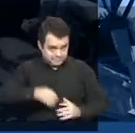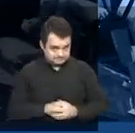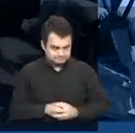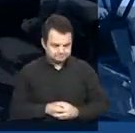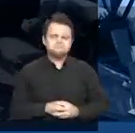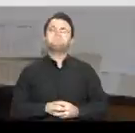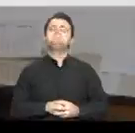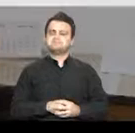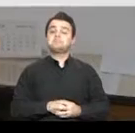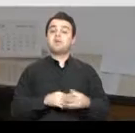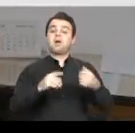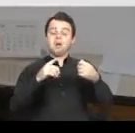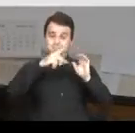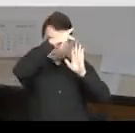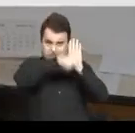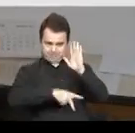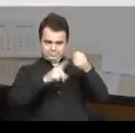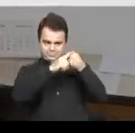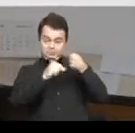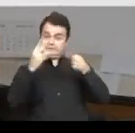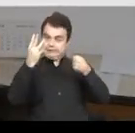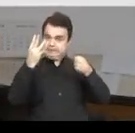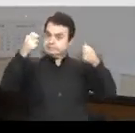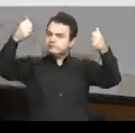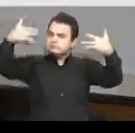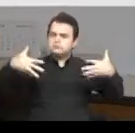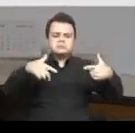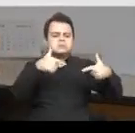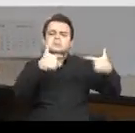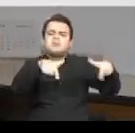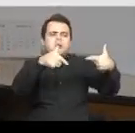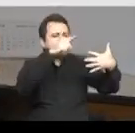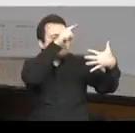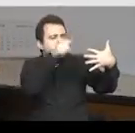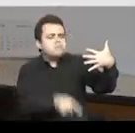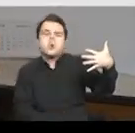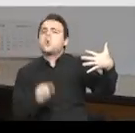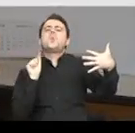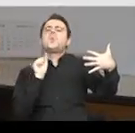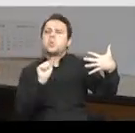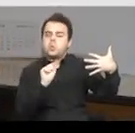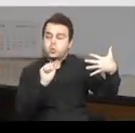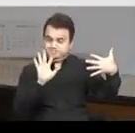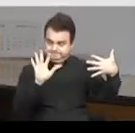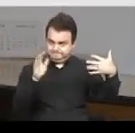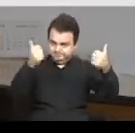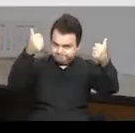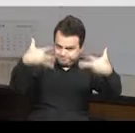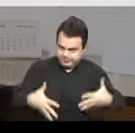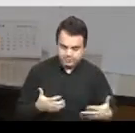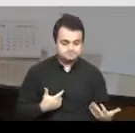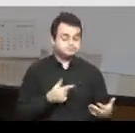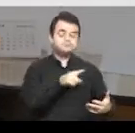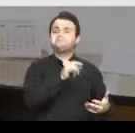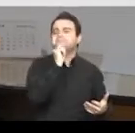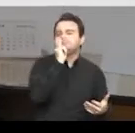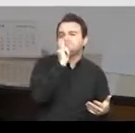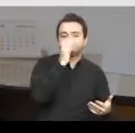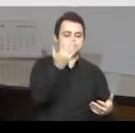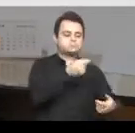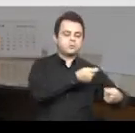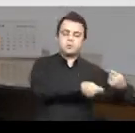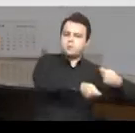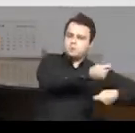indireta. O artigo 3º do projeto esclarece quais atividades poderão se beneficiar com esse projeto e são eles